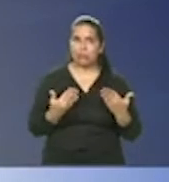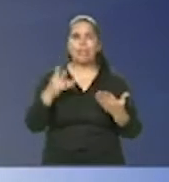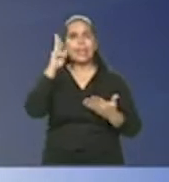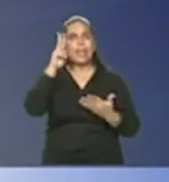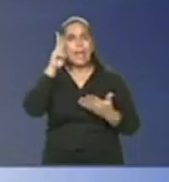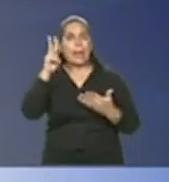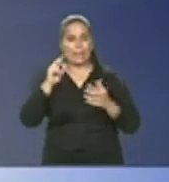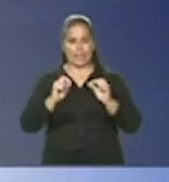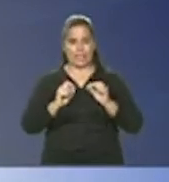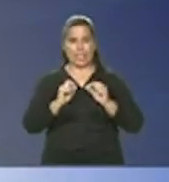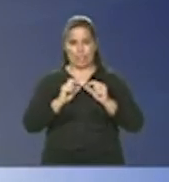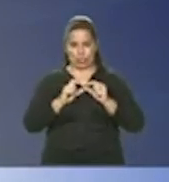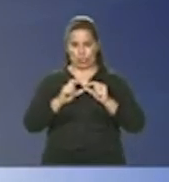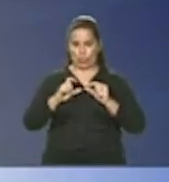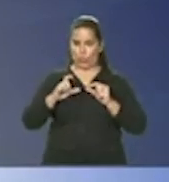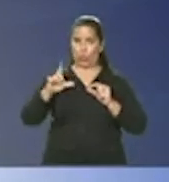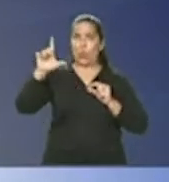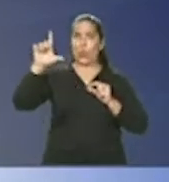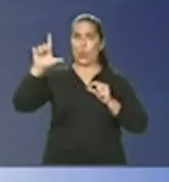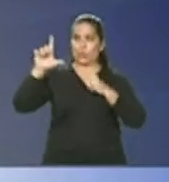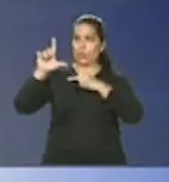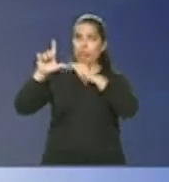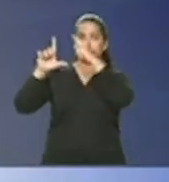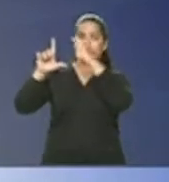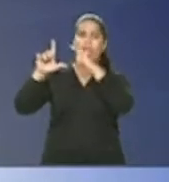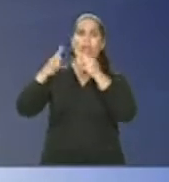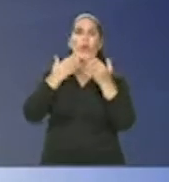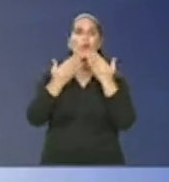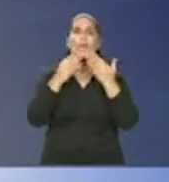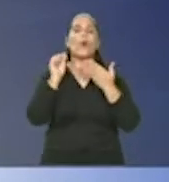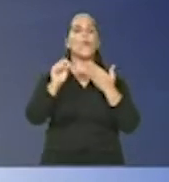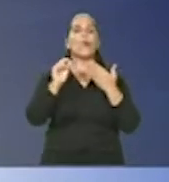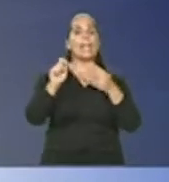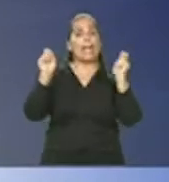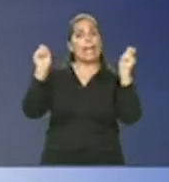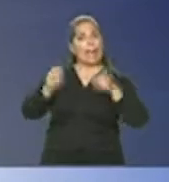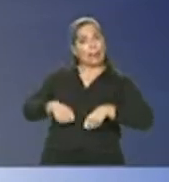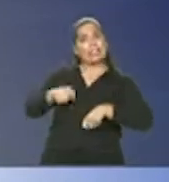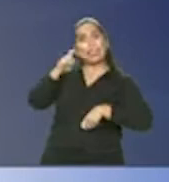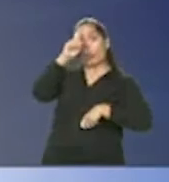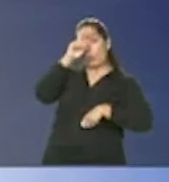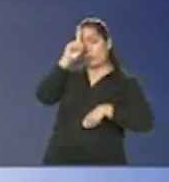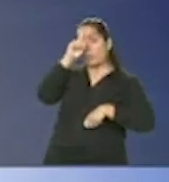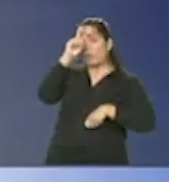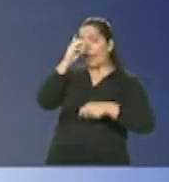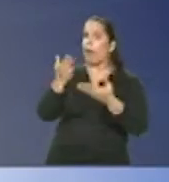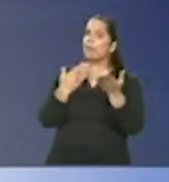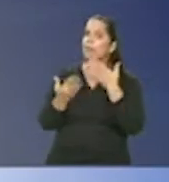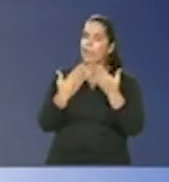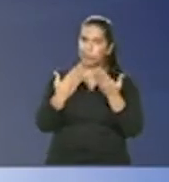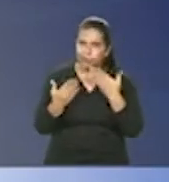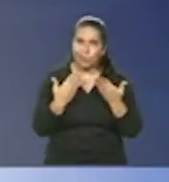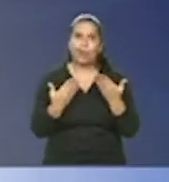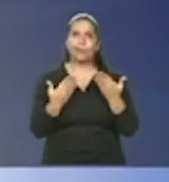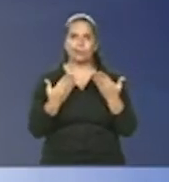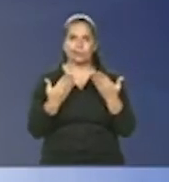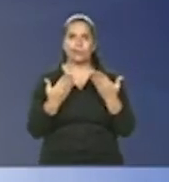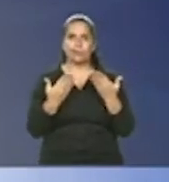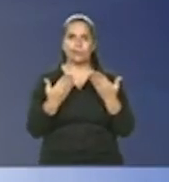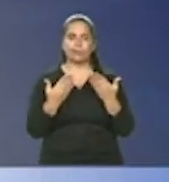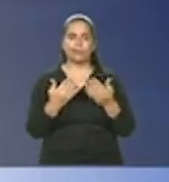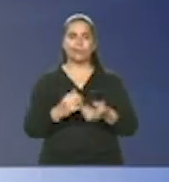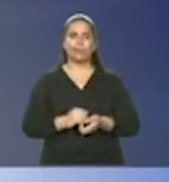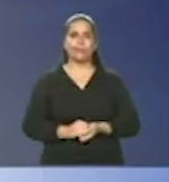curva ela é sempre comparada a nossa capacidade que é finita de atendimento nos hospitais,